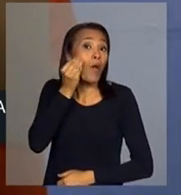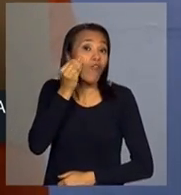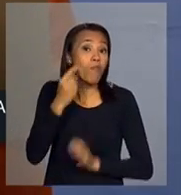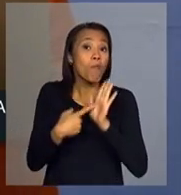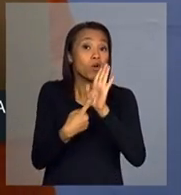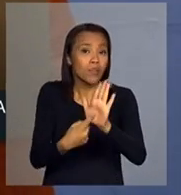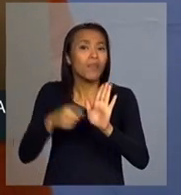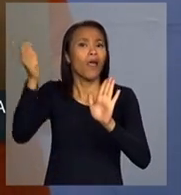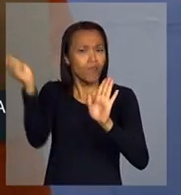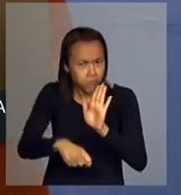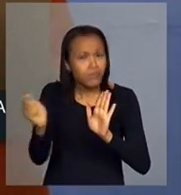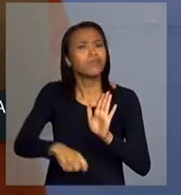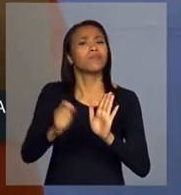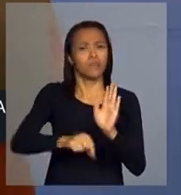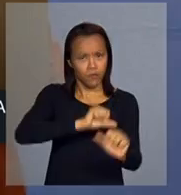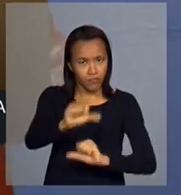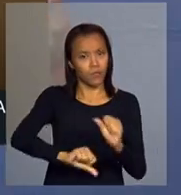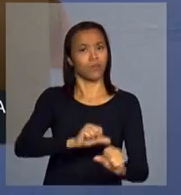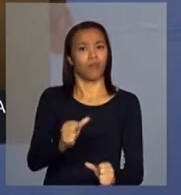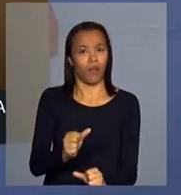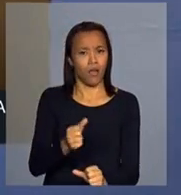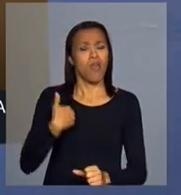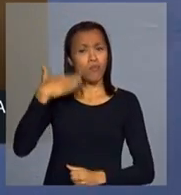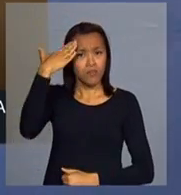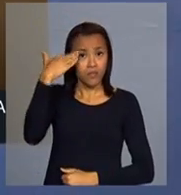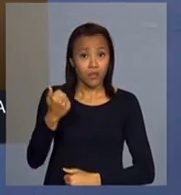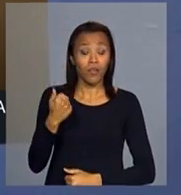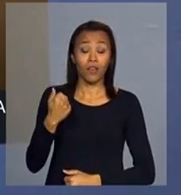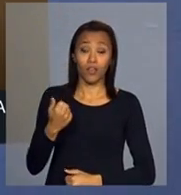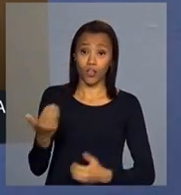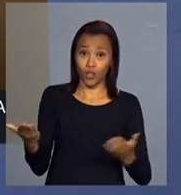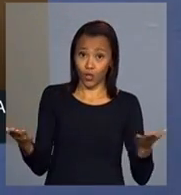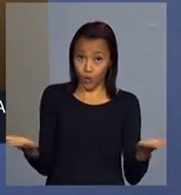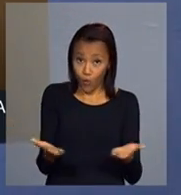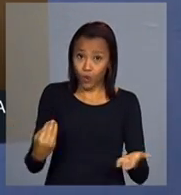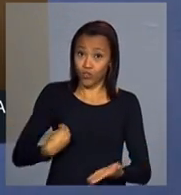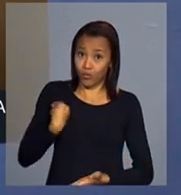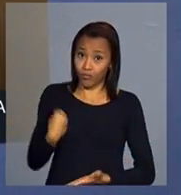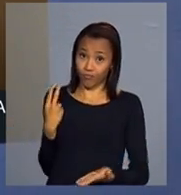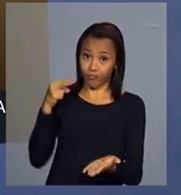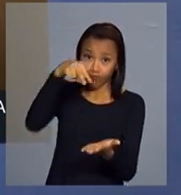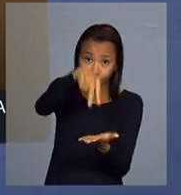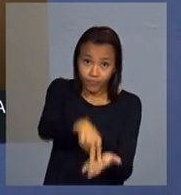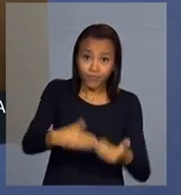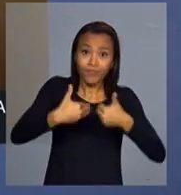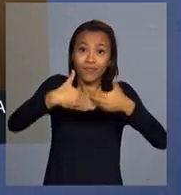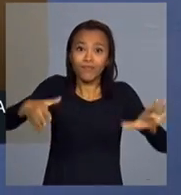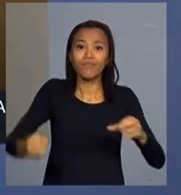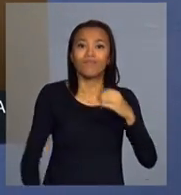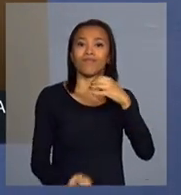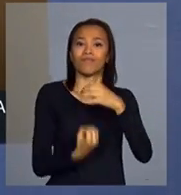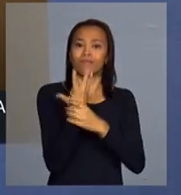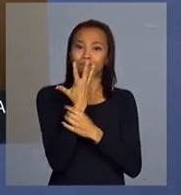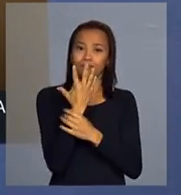Eu sei, estou aqui hoje, inaugurando uma obra,